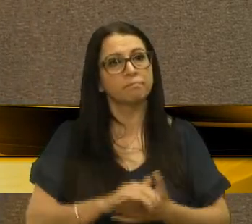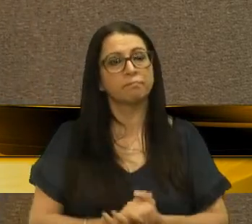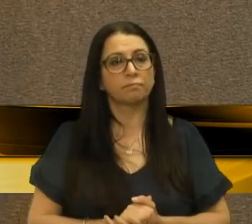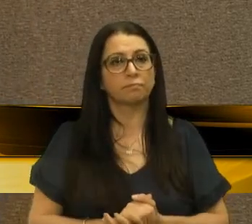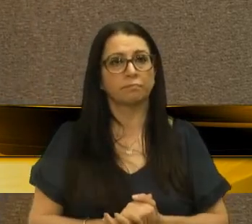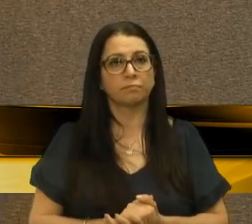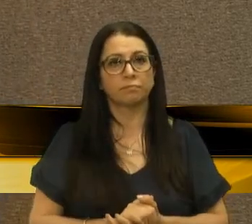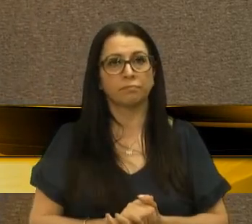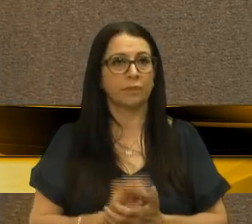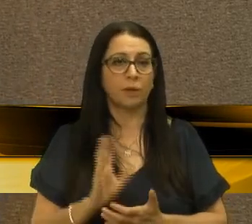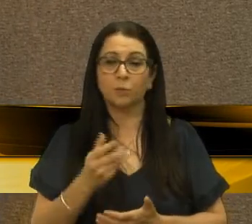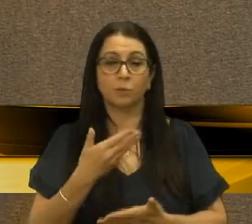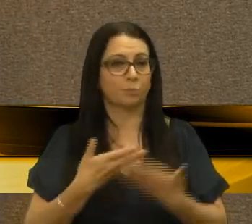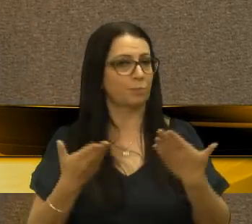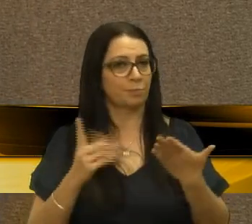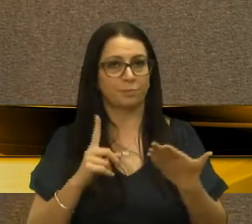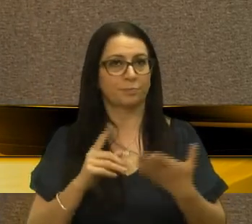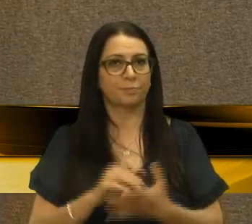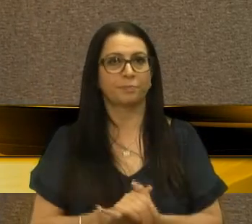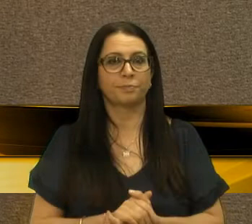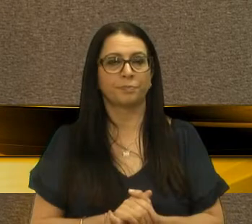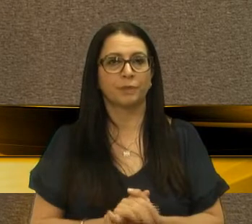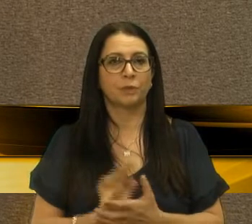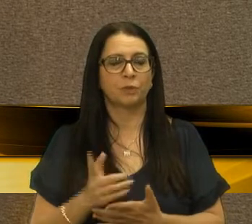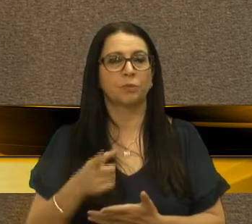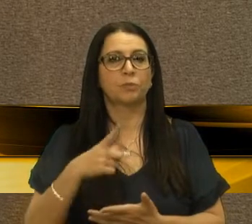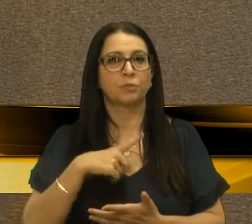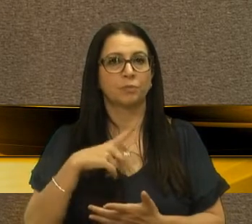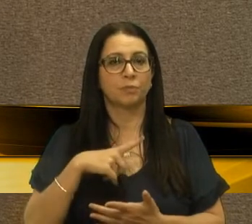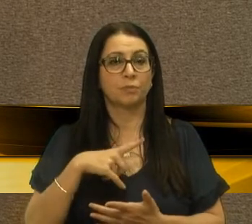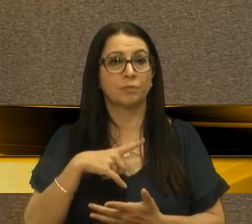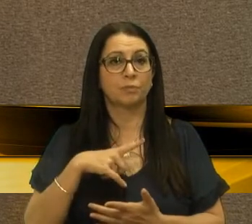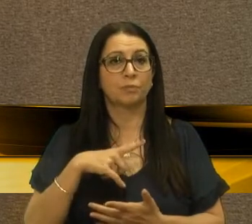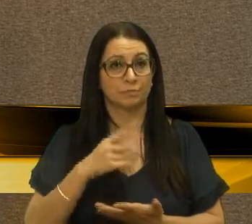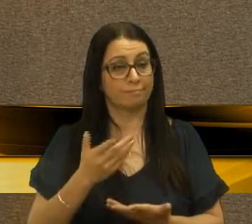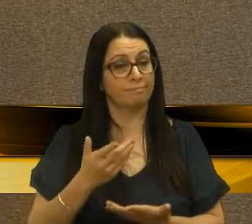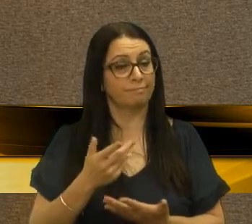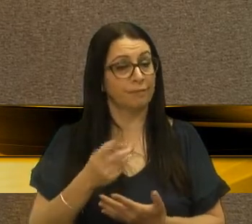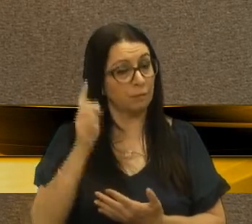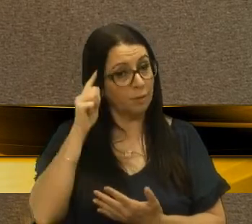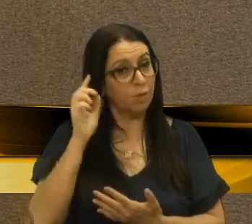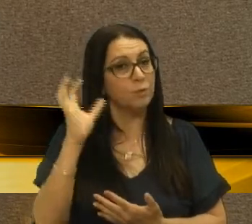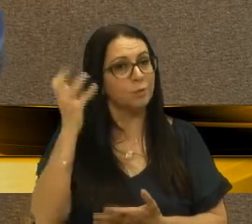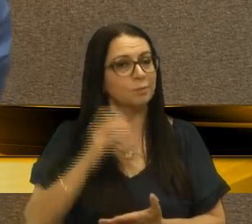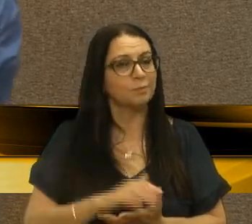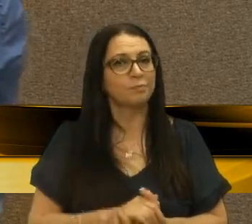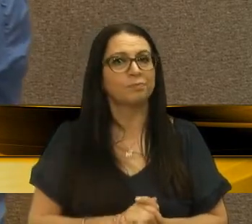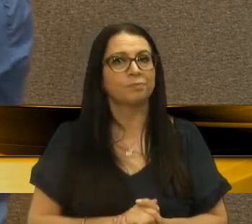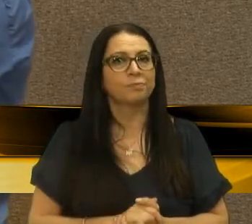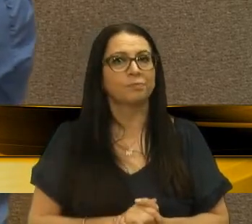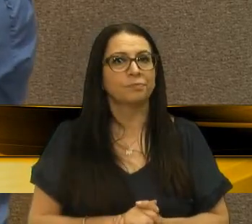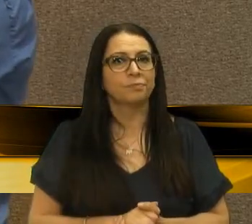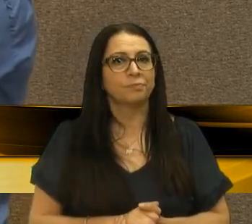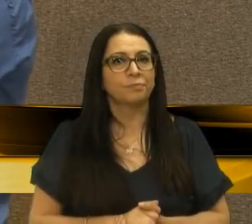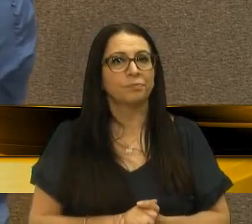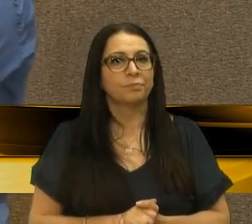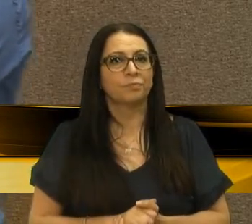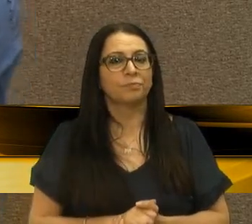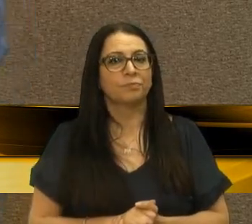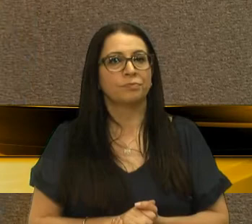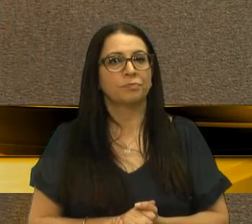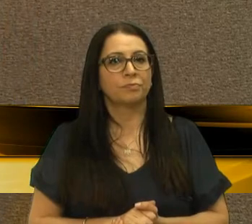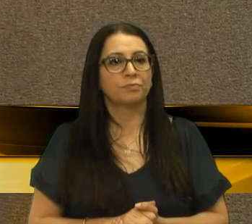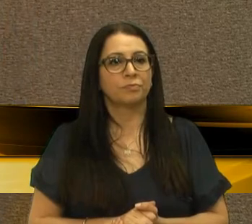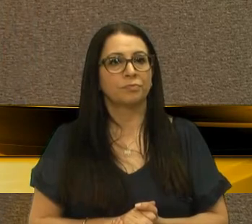Nem tudo está perdido. Tudo existe uma solução. Uma solução. Tudo existe. A gente,